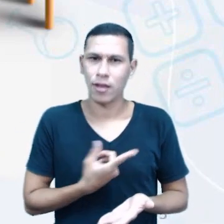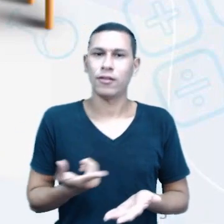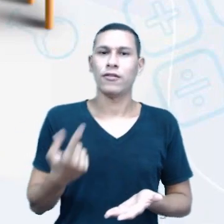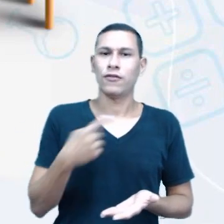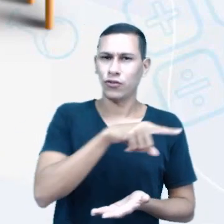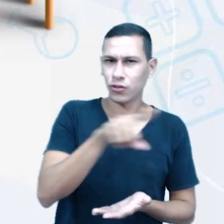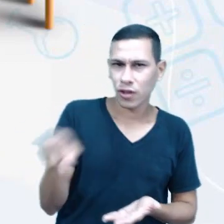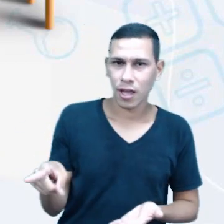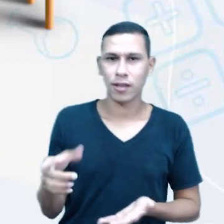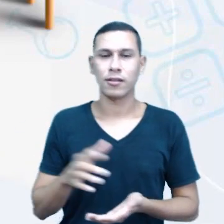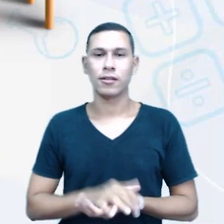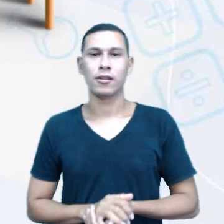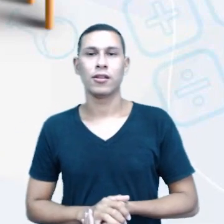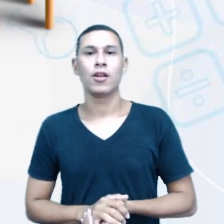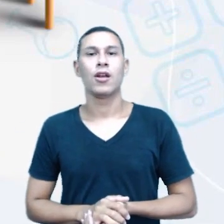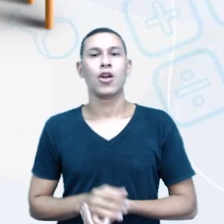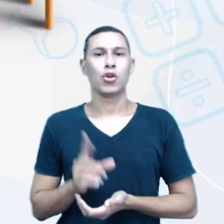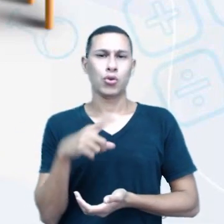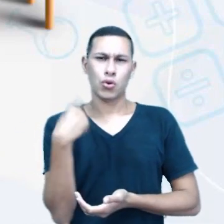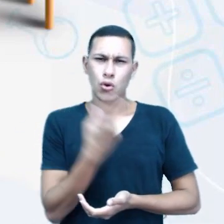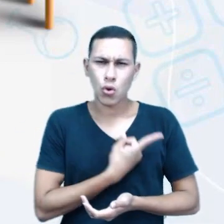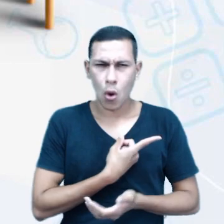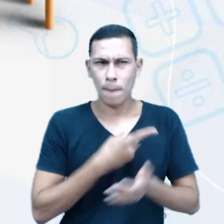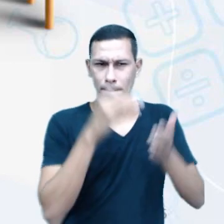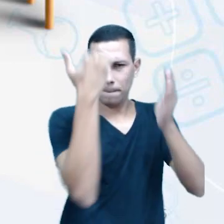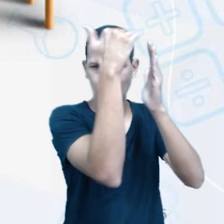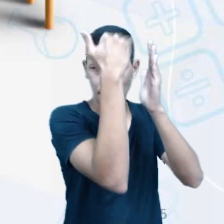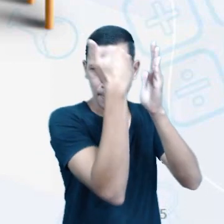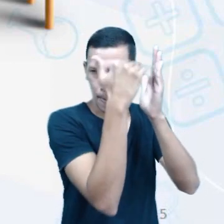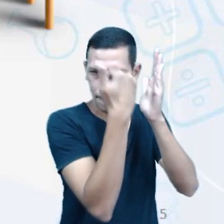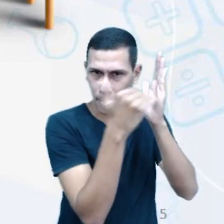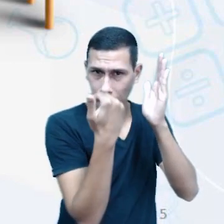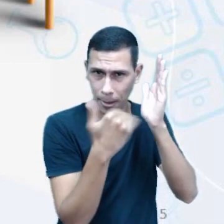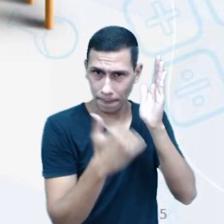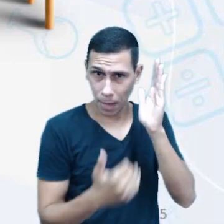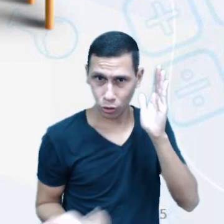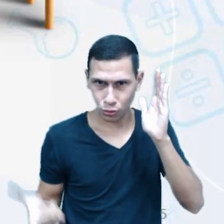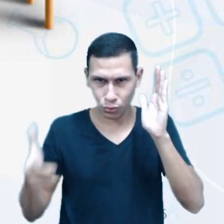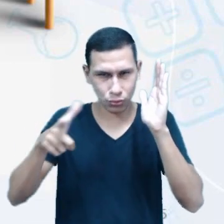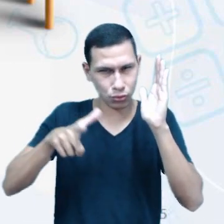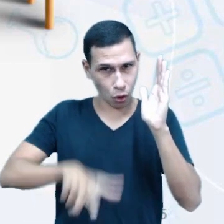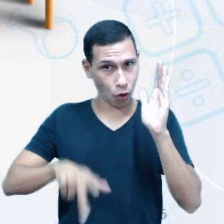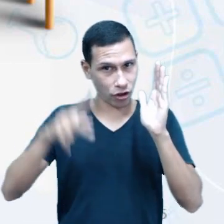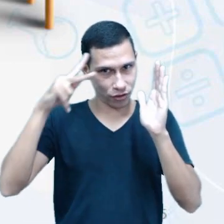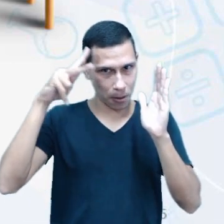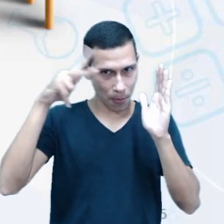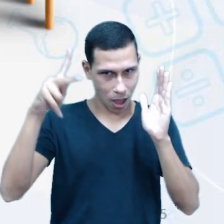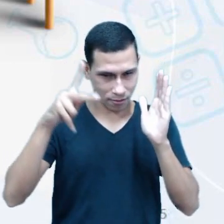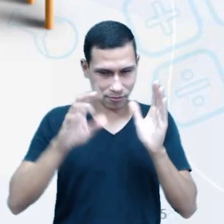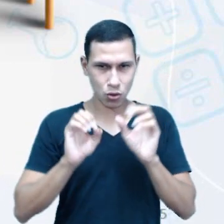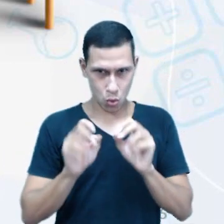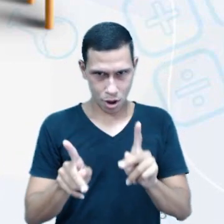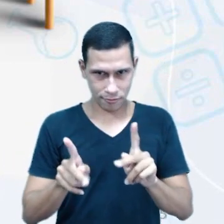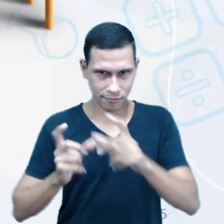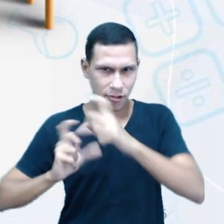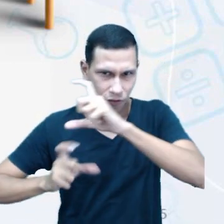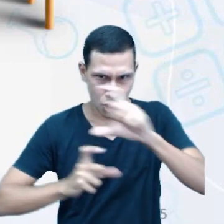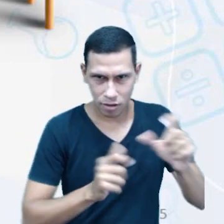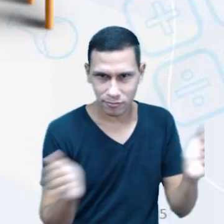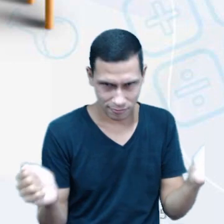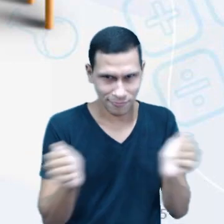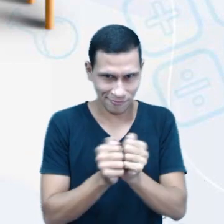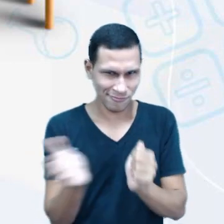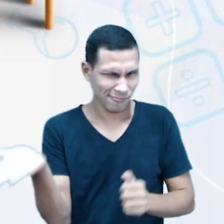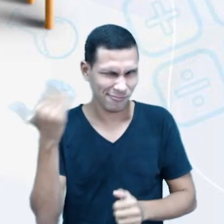revisão de todos os pontos que estudamos nessa sequência de aulas sobre o gênero charge. Vamos juntos?